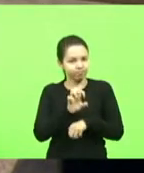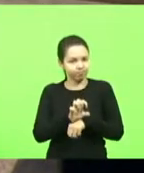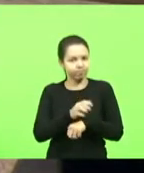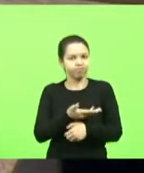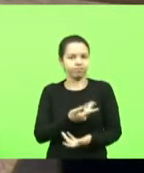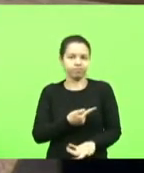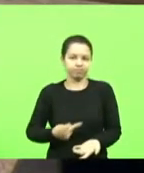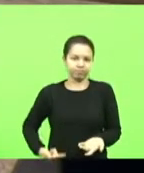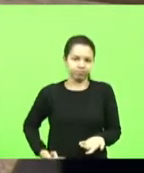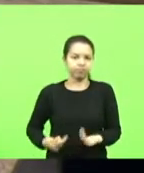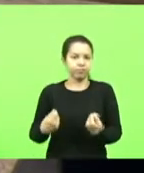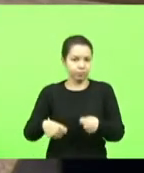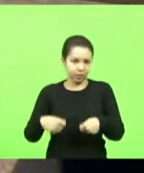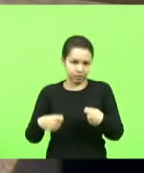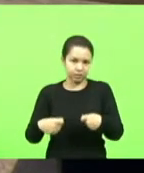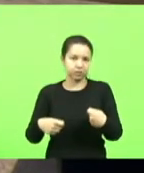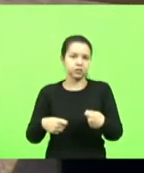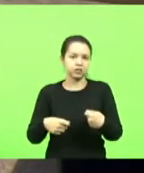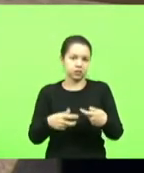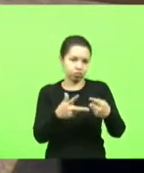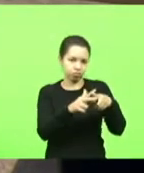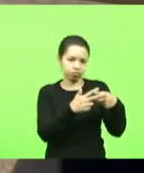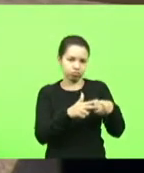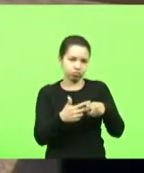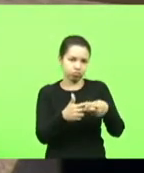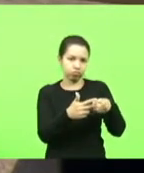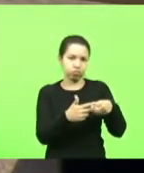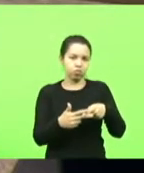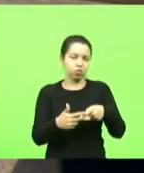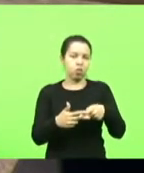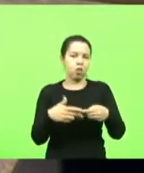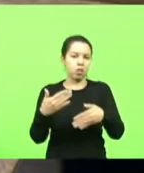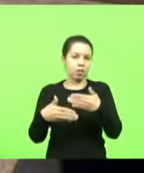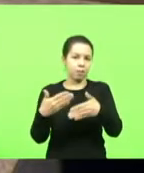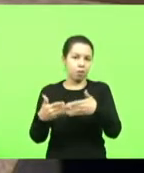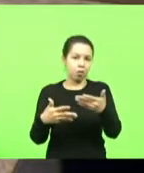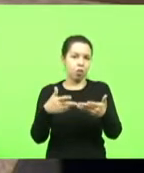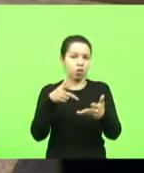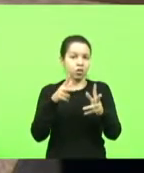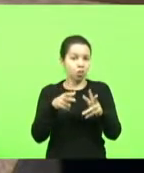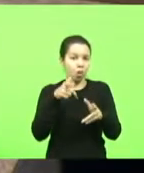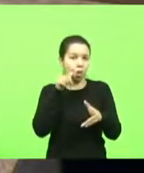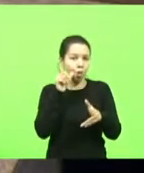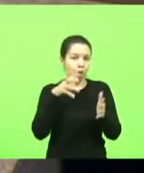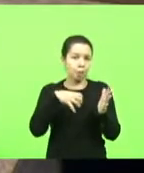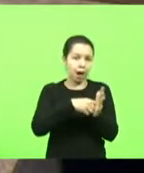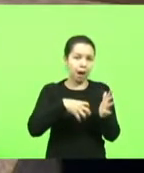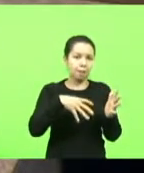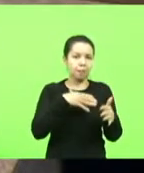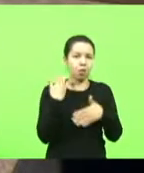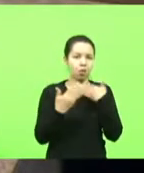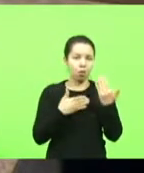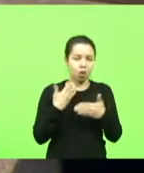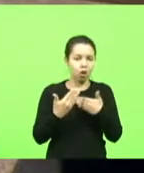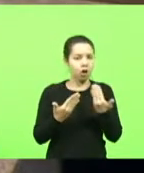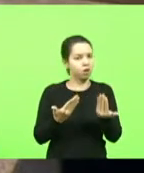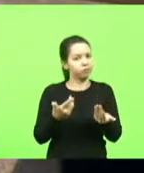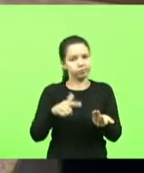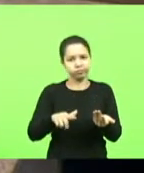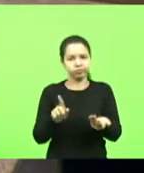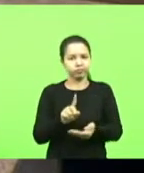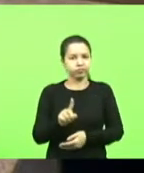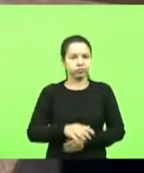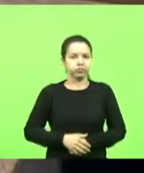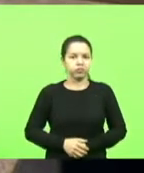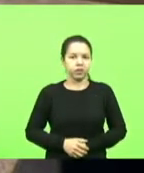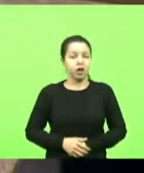recuperação para que a gente não tenha não perca mais vidas como essas que perdemos ontem mas também obviamente aí nesse caso